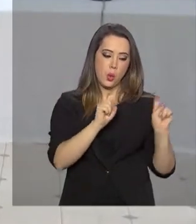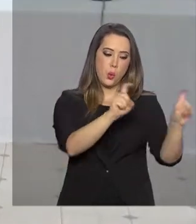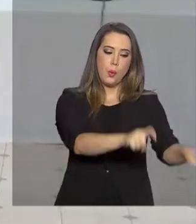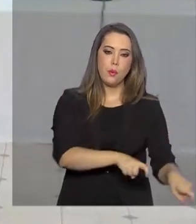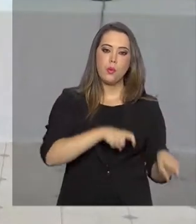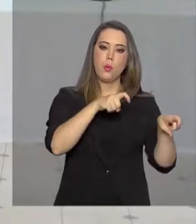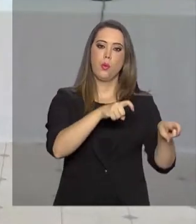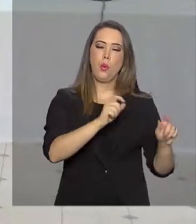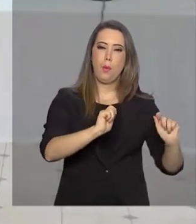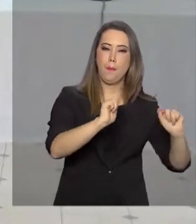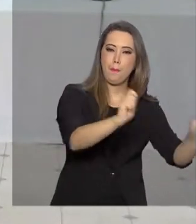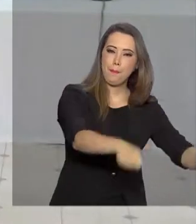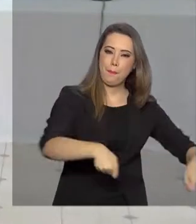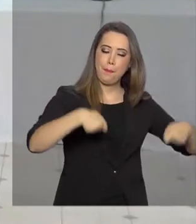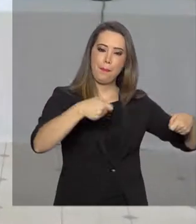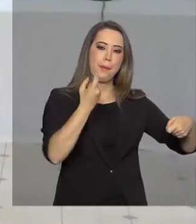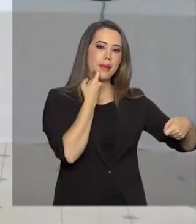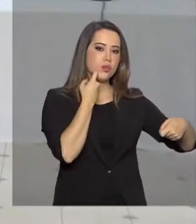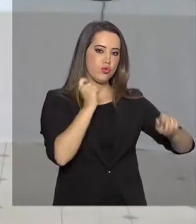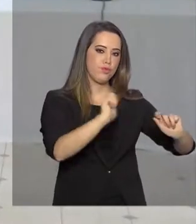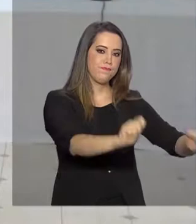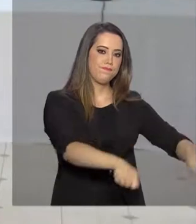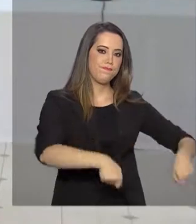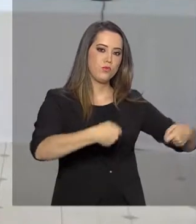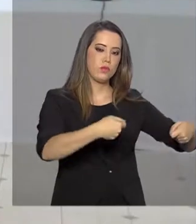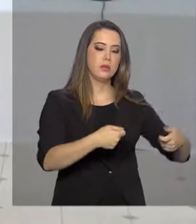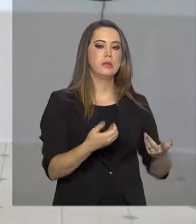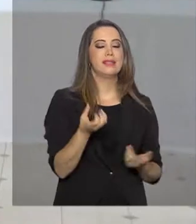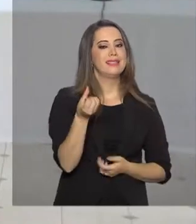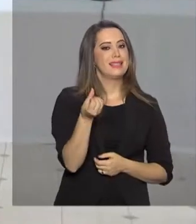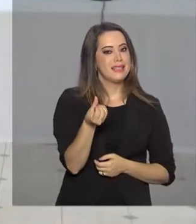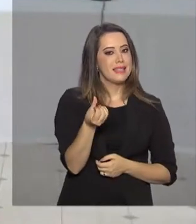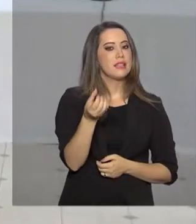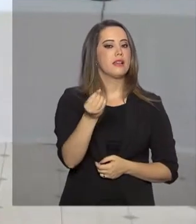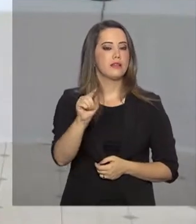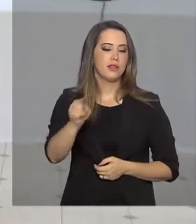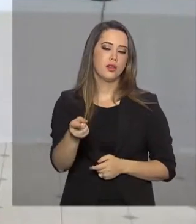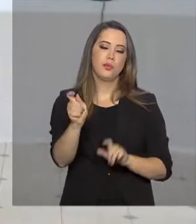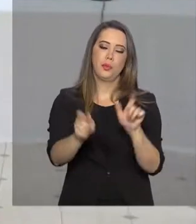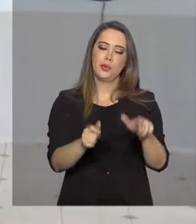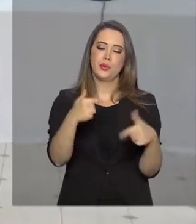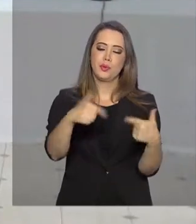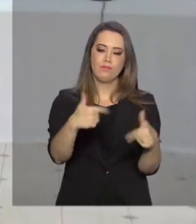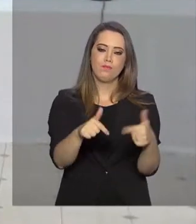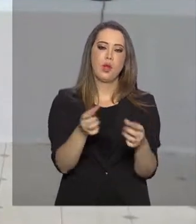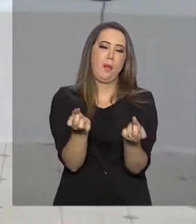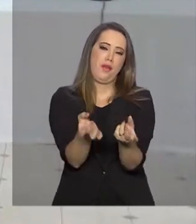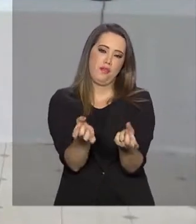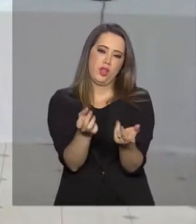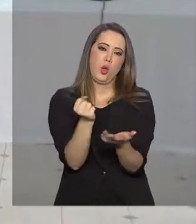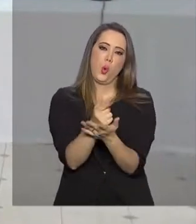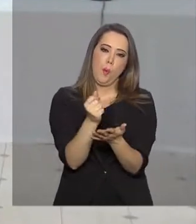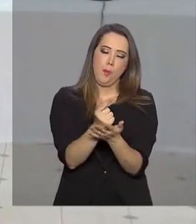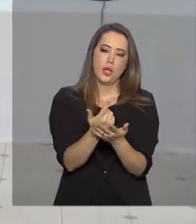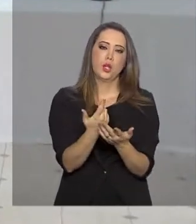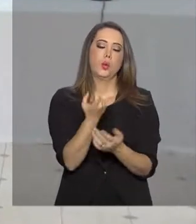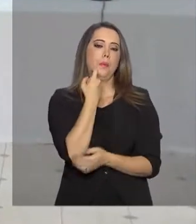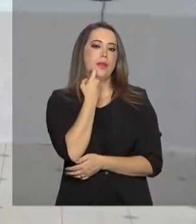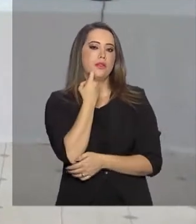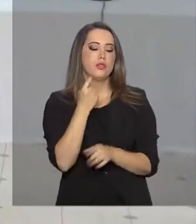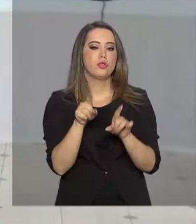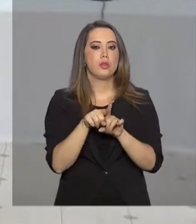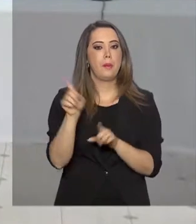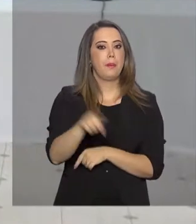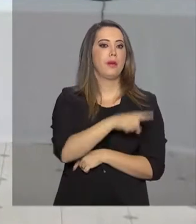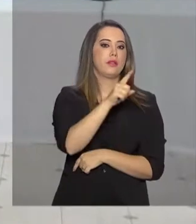Cerca de 60 mil pescadores artesanais atuam por ali. O Ministério da Agricultura também proibiu a